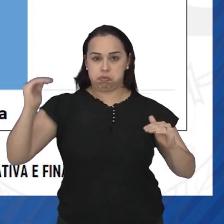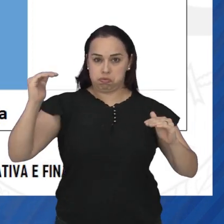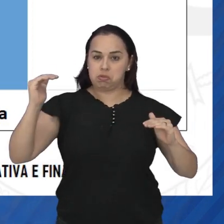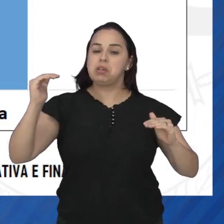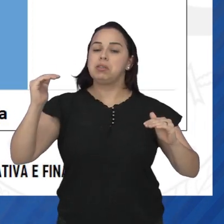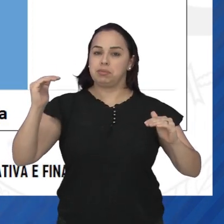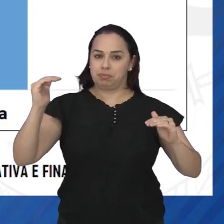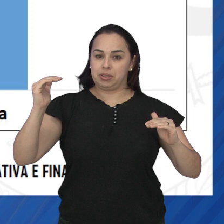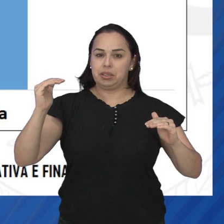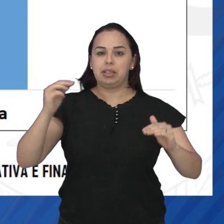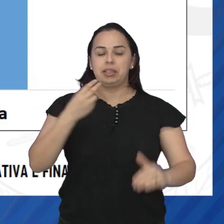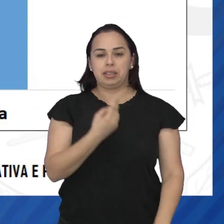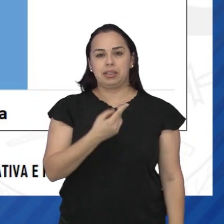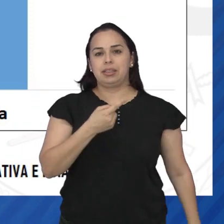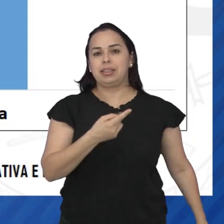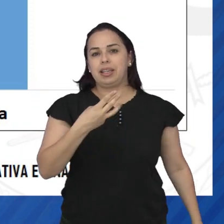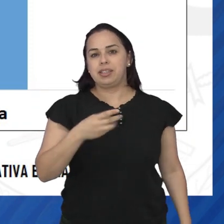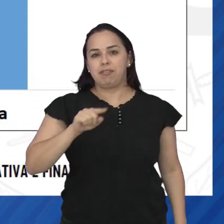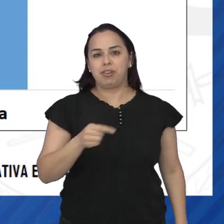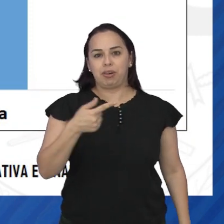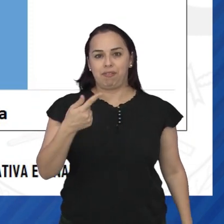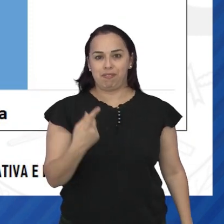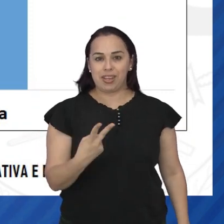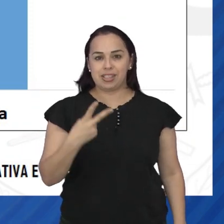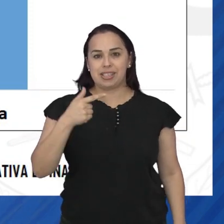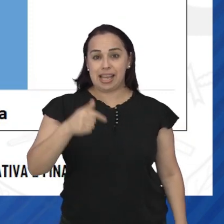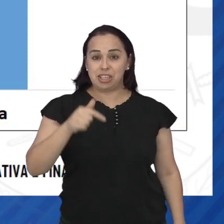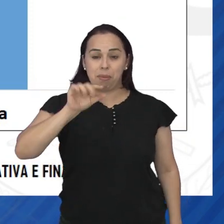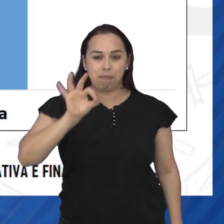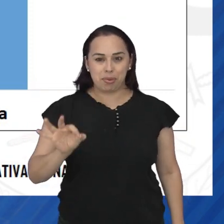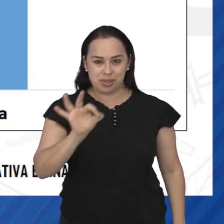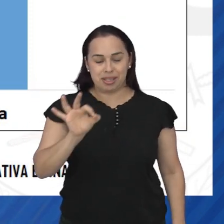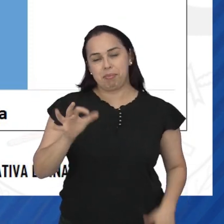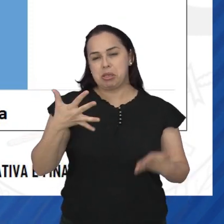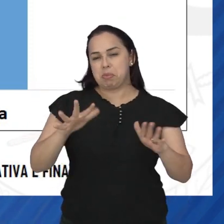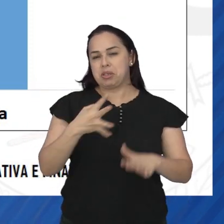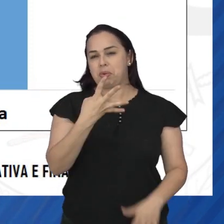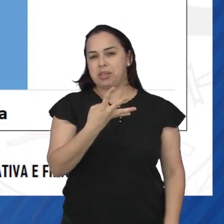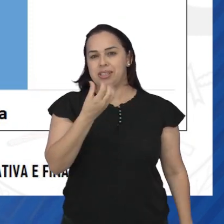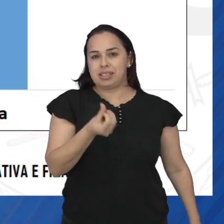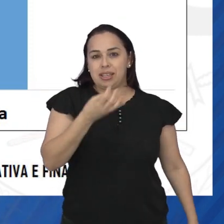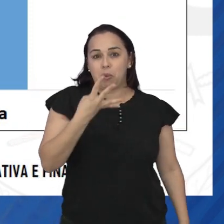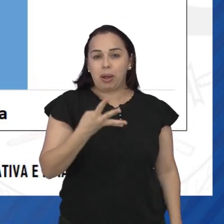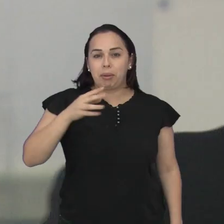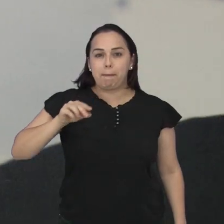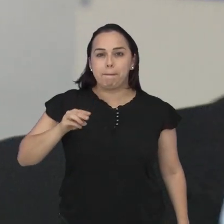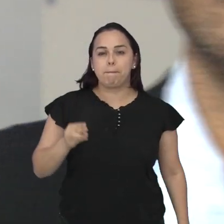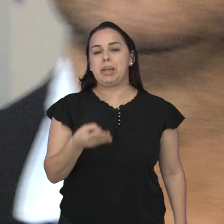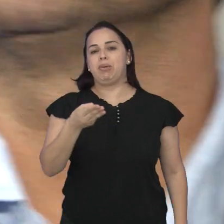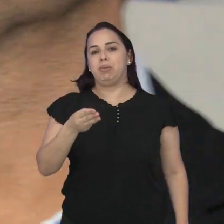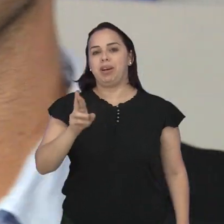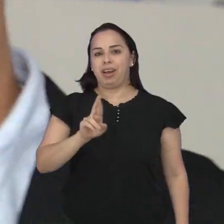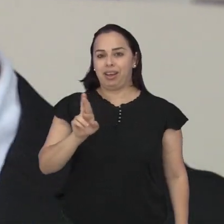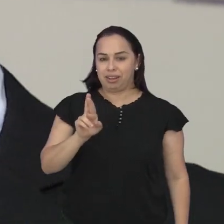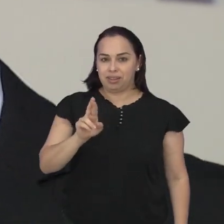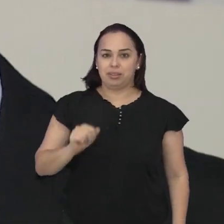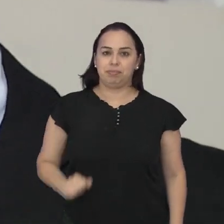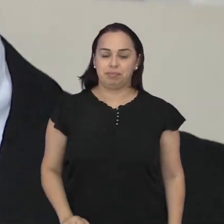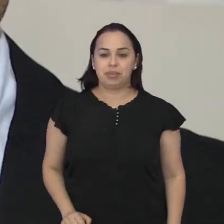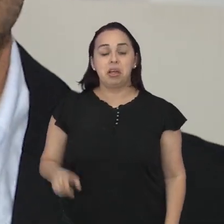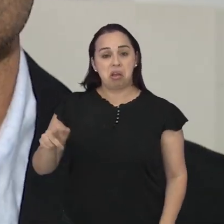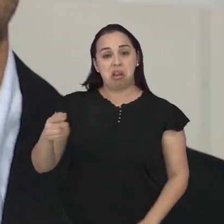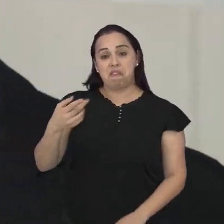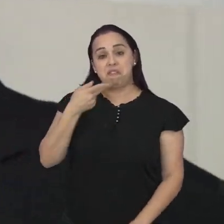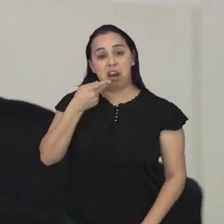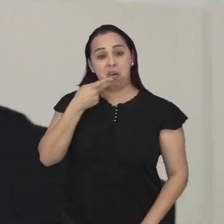13,27%, o que representa R$ 464 milhões. O secretário explicou o